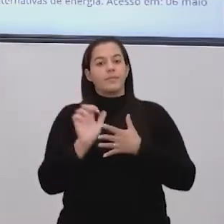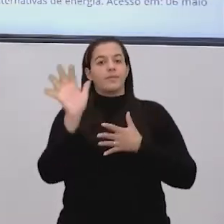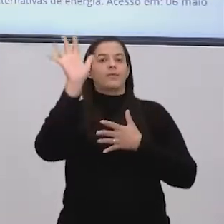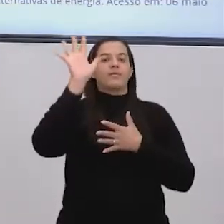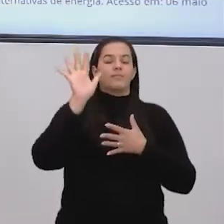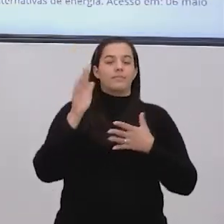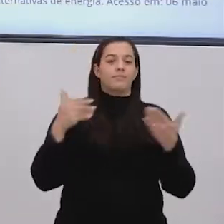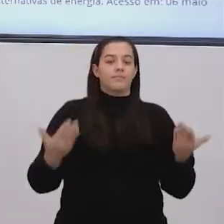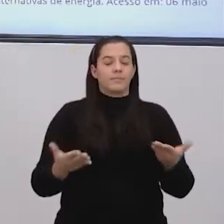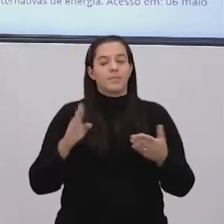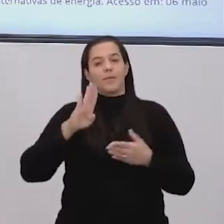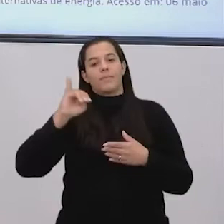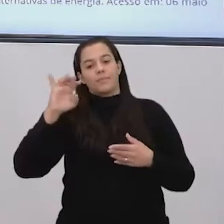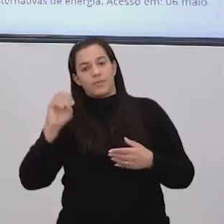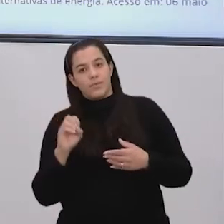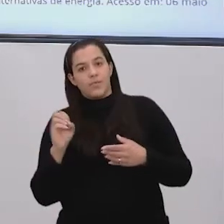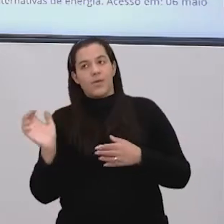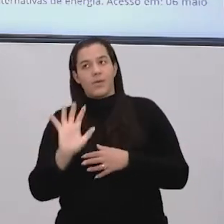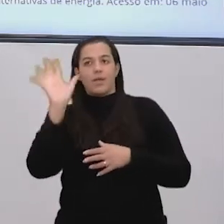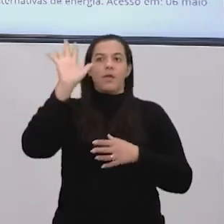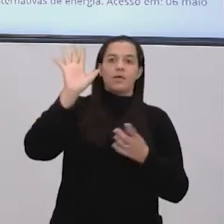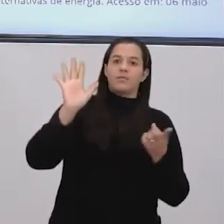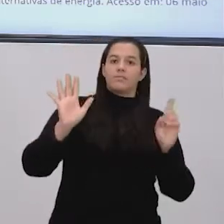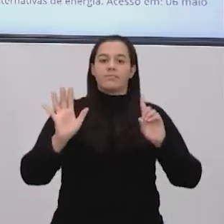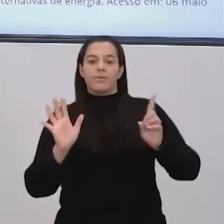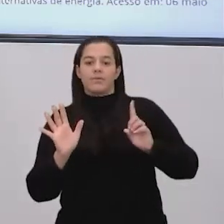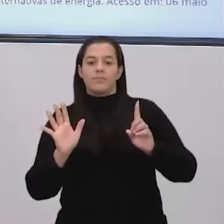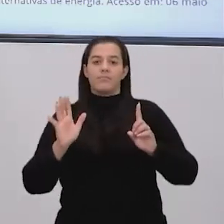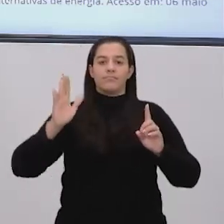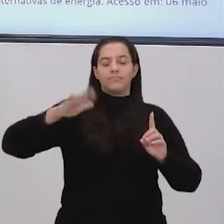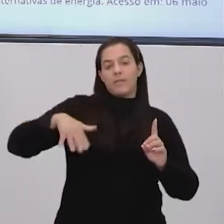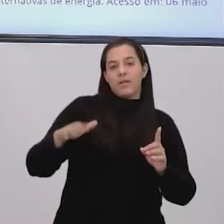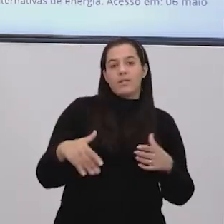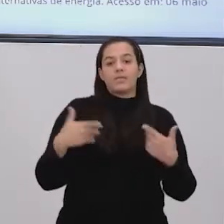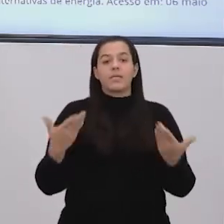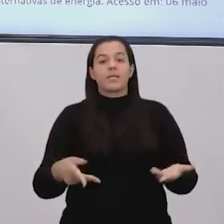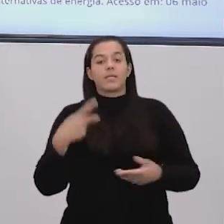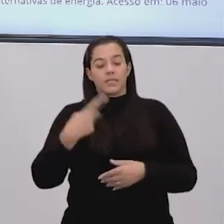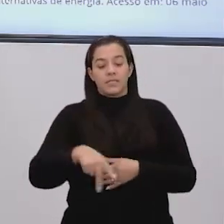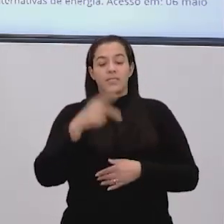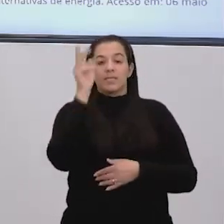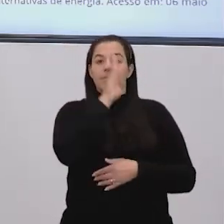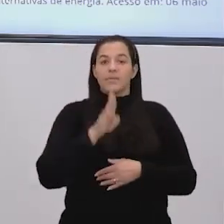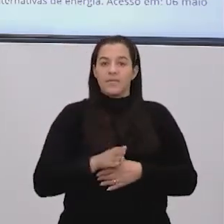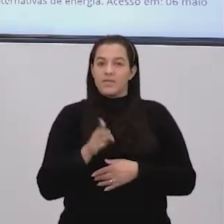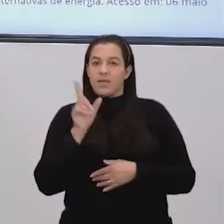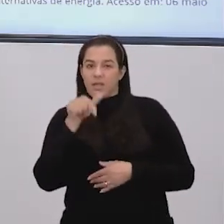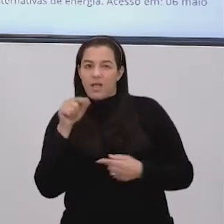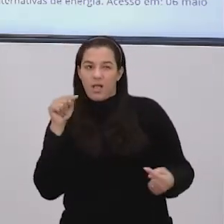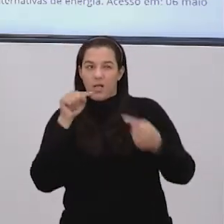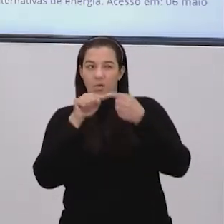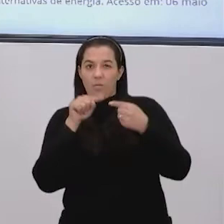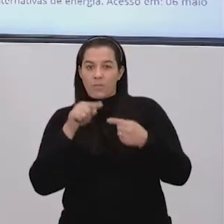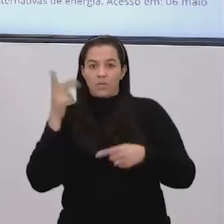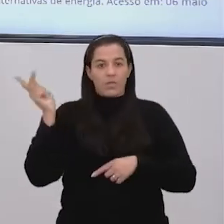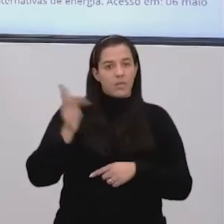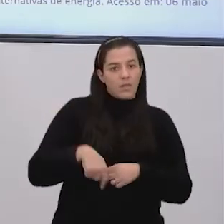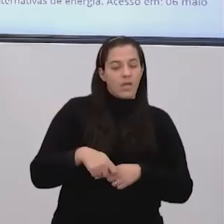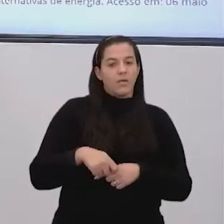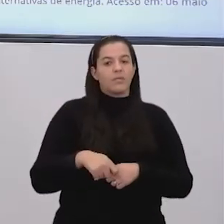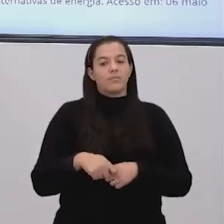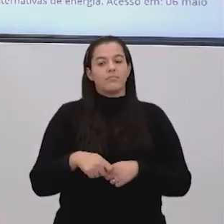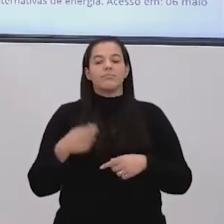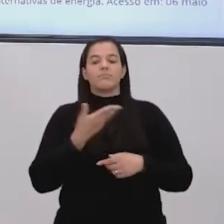Então, a biomassa, será que ela é cara? Será que aqui no Brasil é um lugar legal para se fazer,